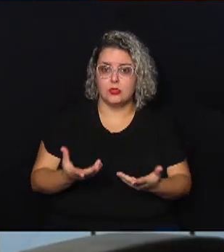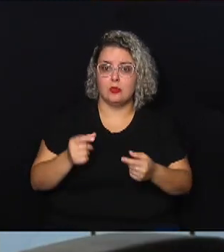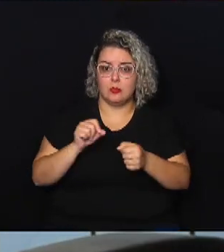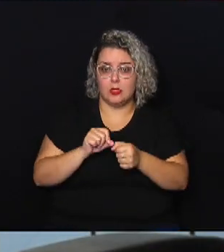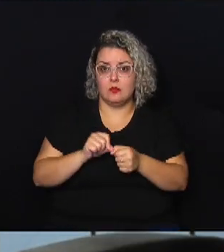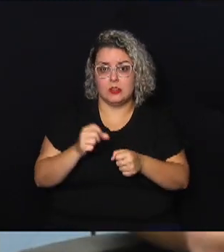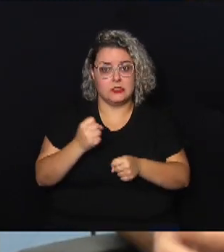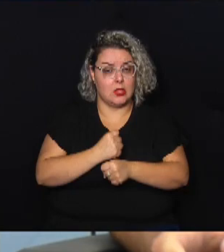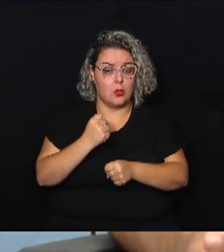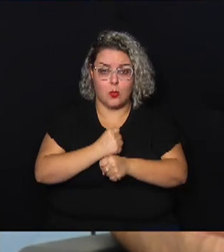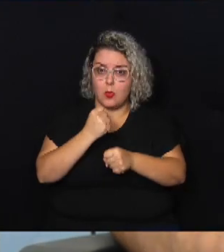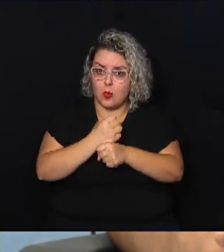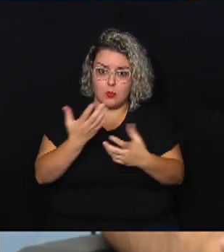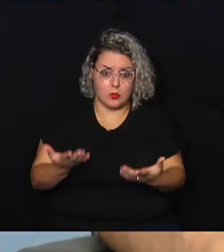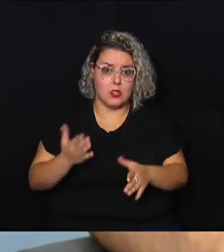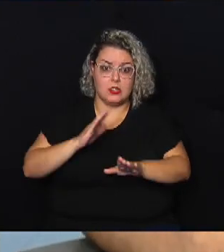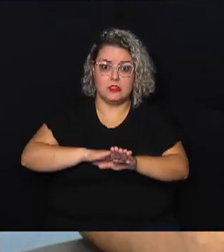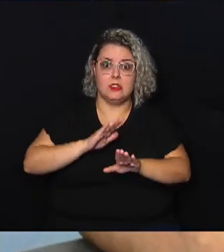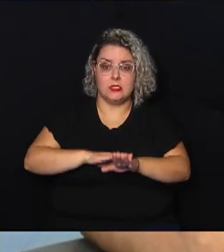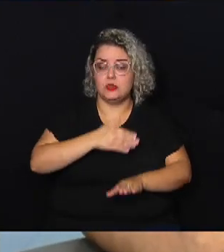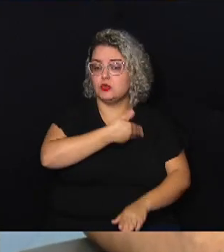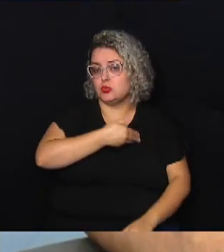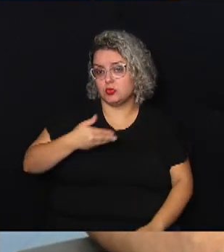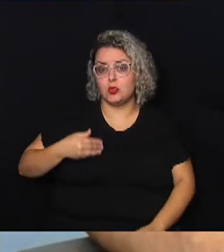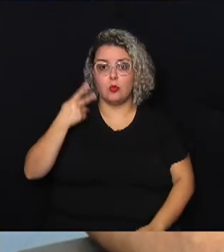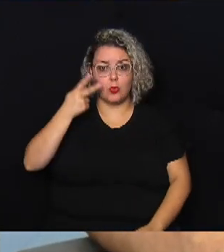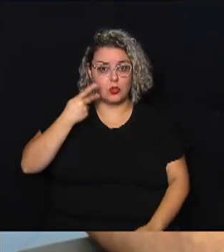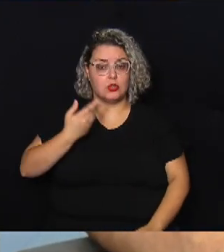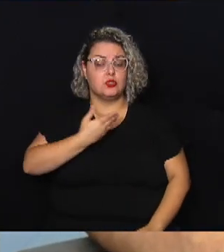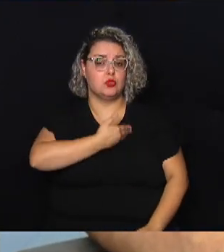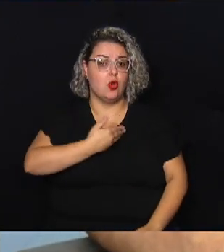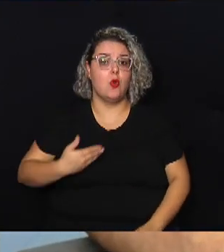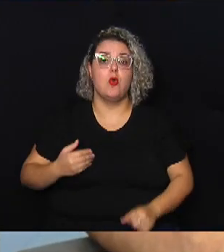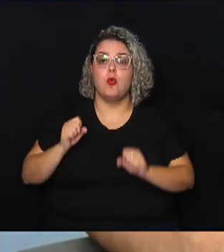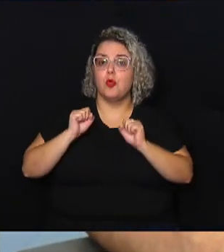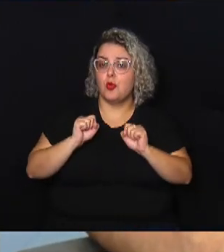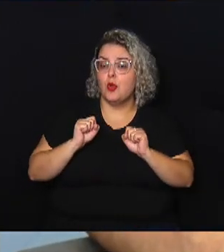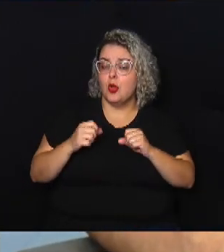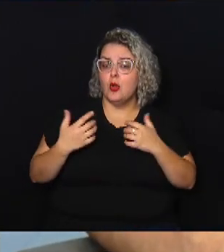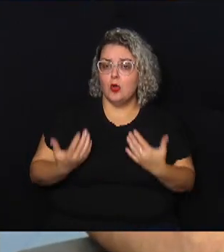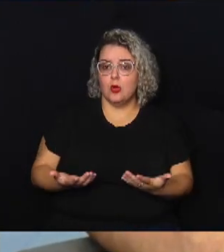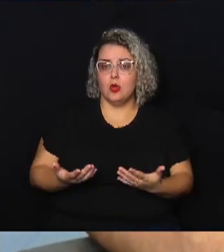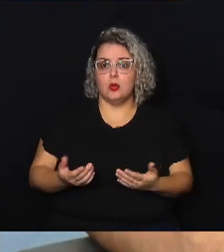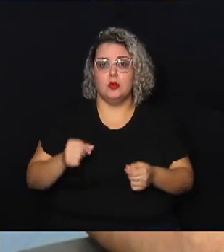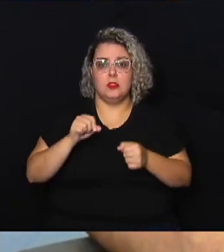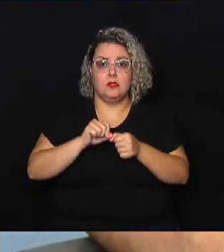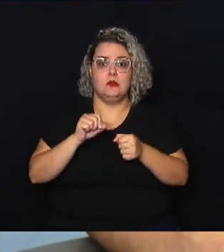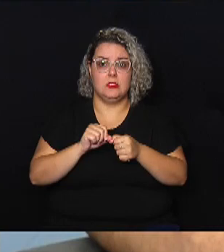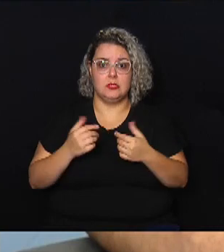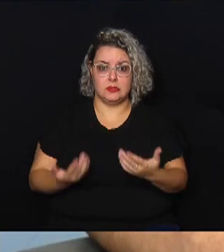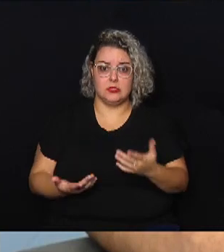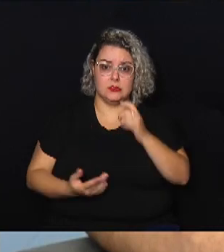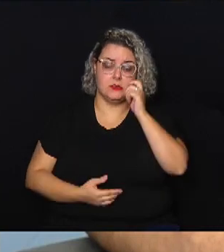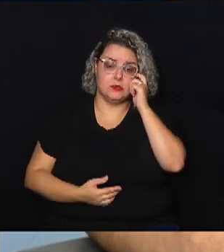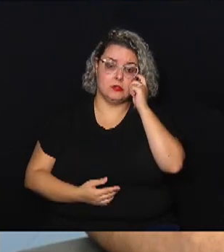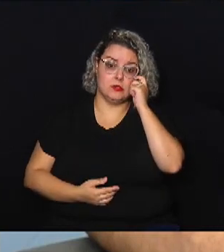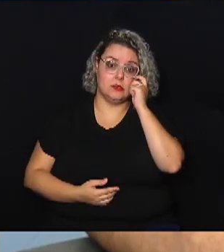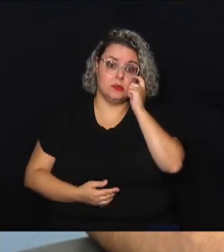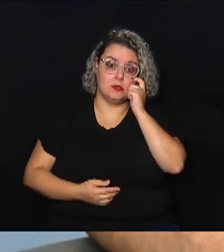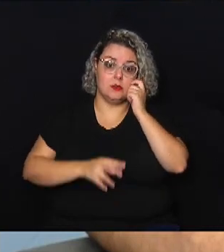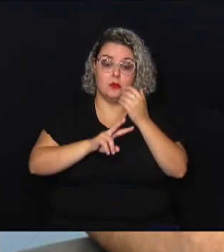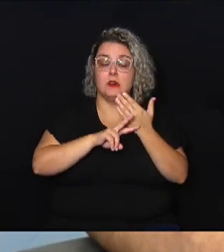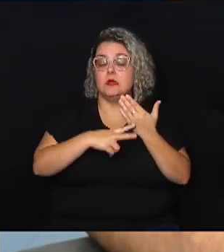obras e ações públicas, políticas públicas, que possam fazer com que esses efeitos da